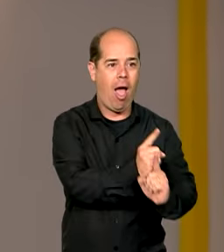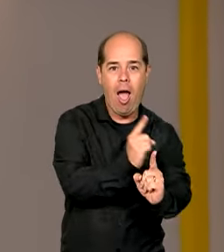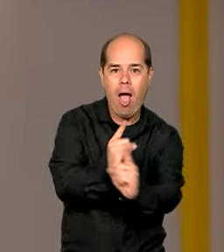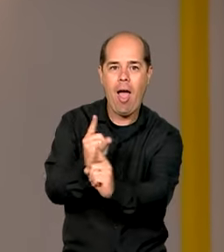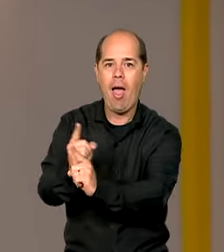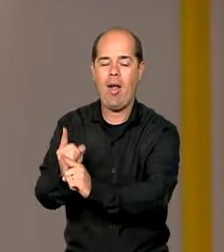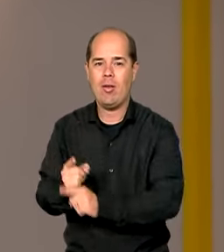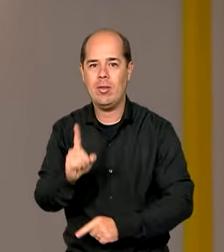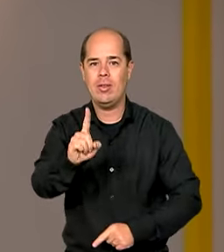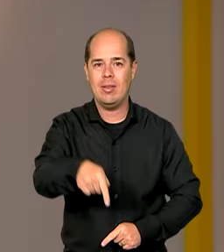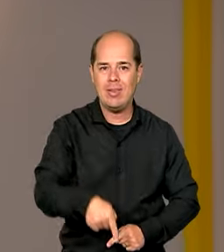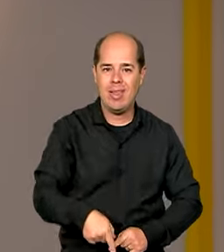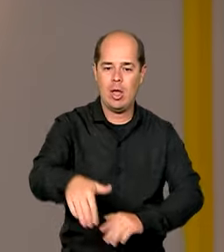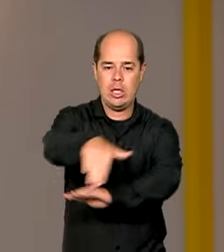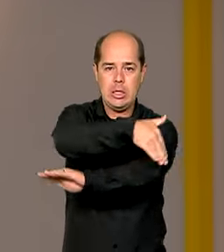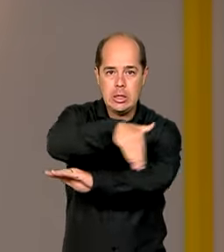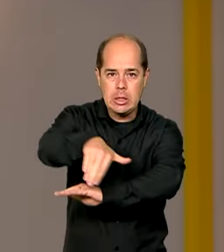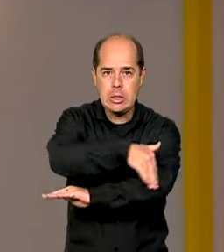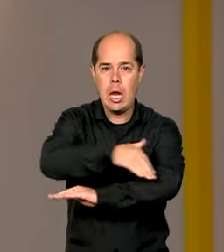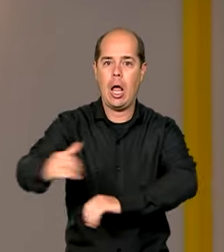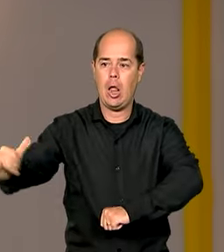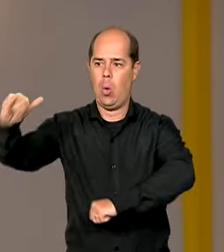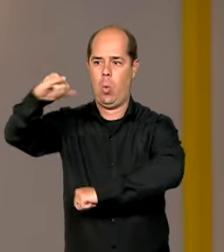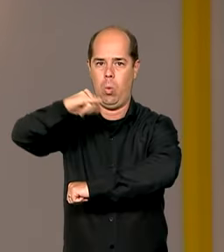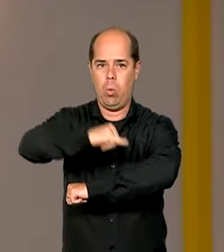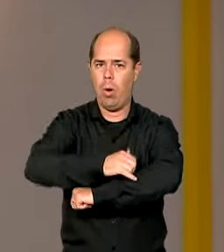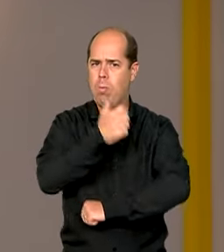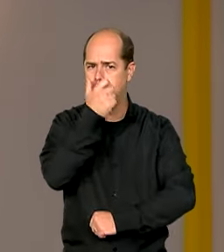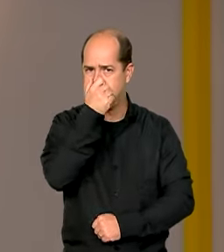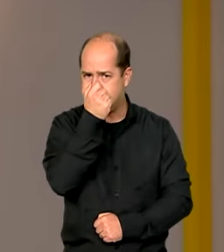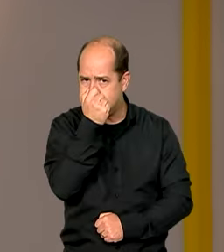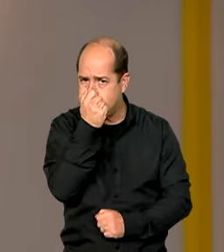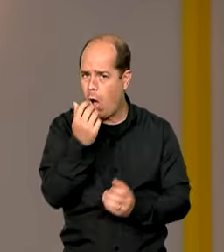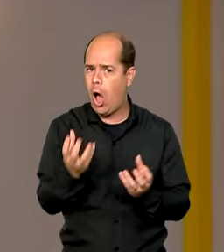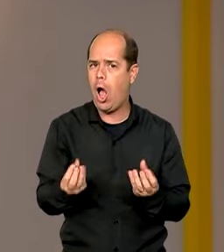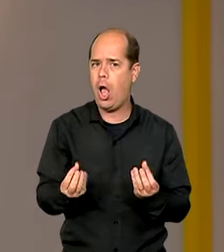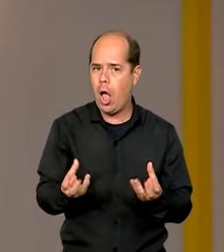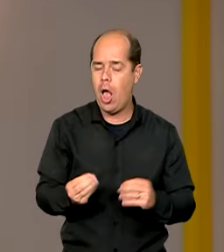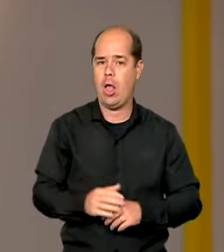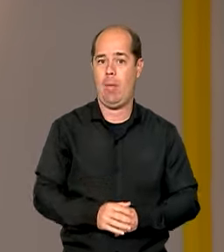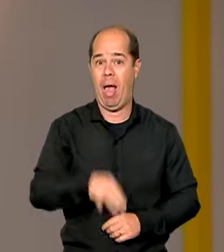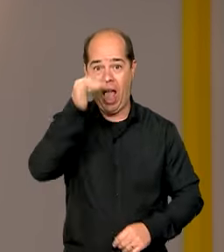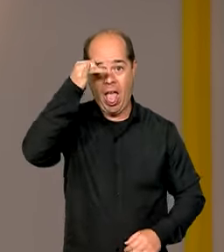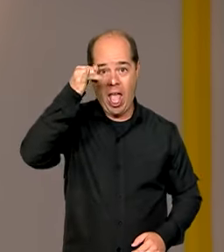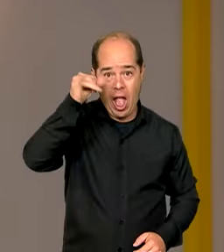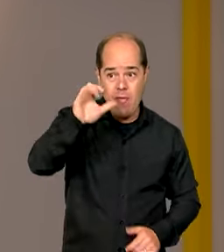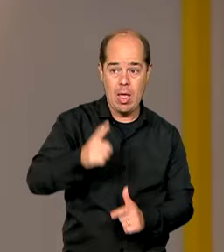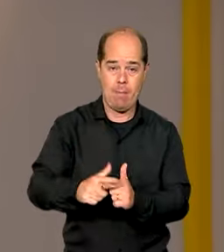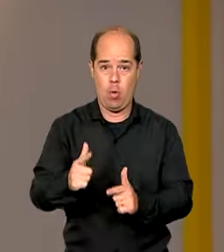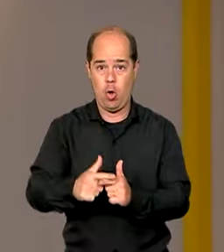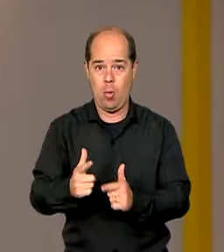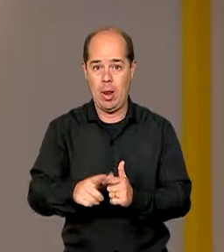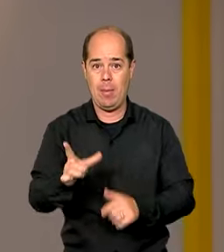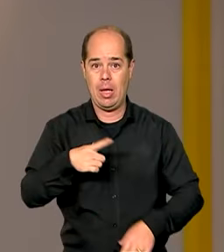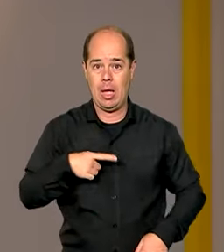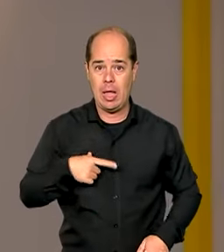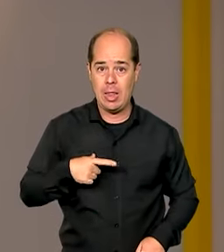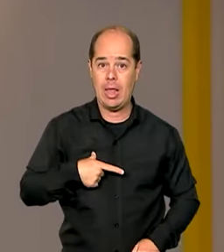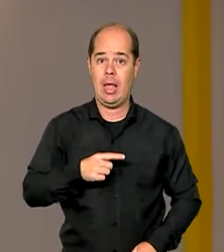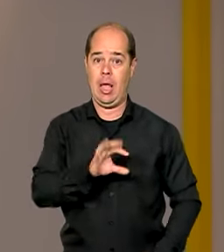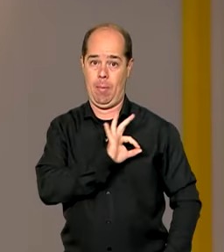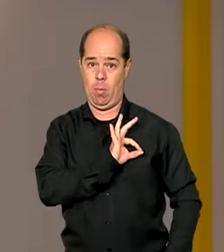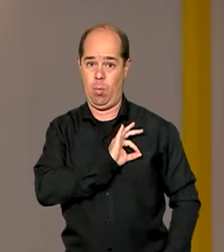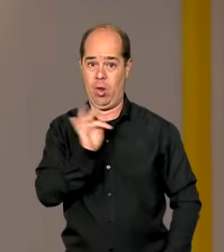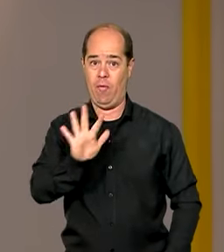as rodovias e os aeroportos ficam bem lotados. Para evitar problemas, fiscalização nas estradas com a Polícia Rodoviária